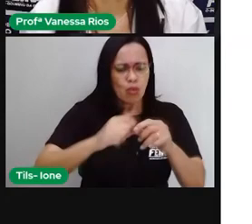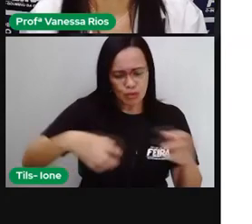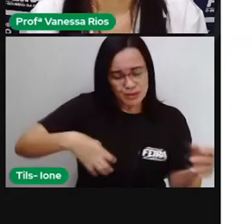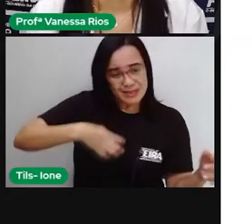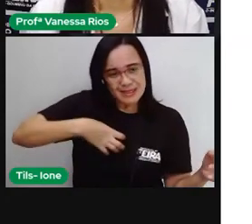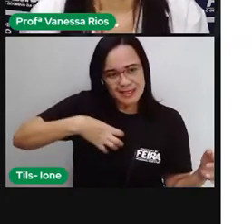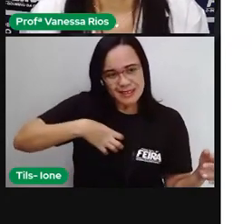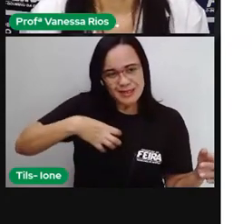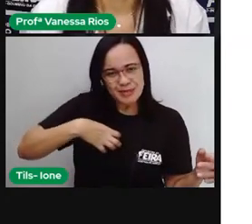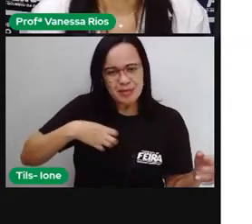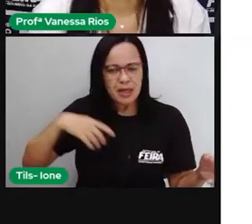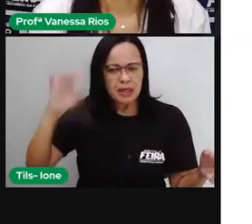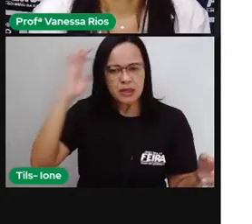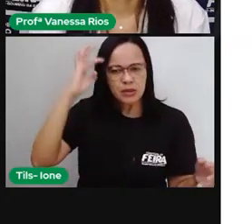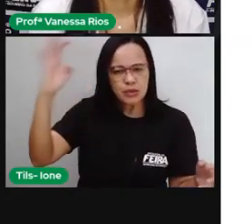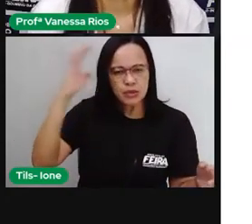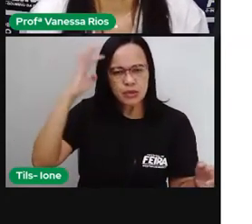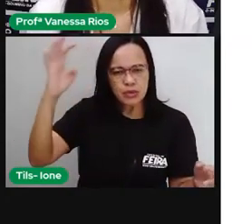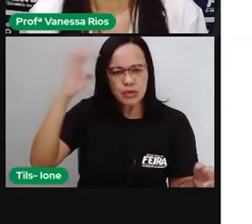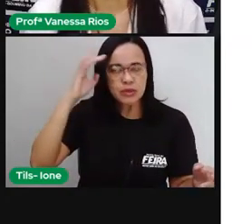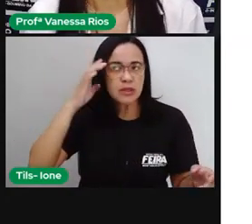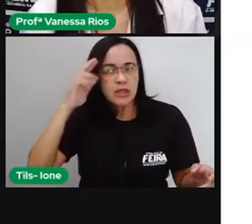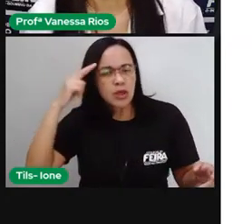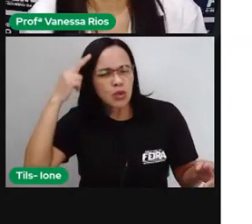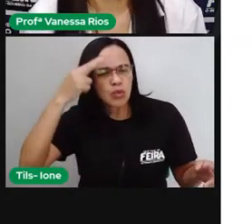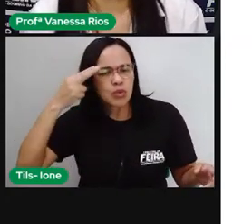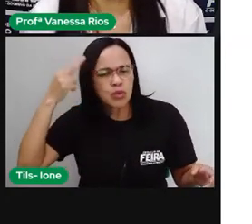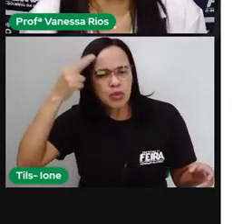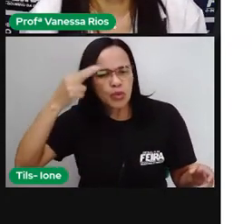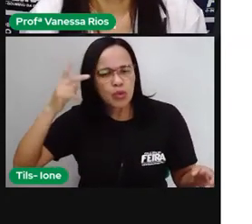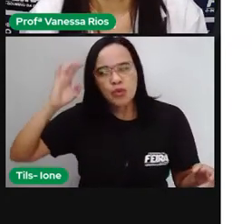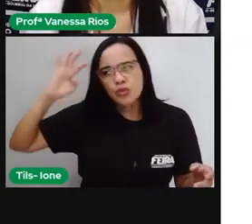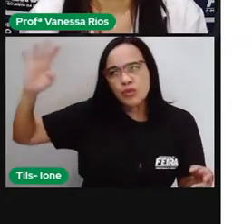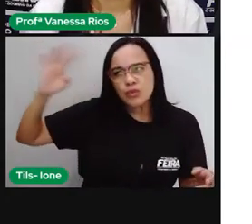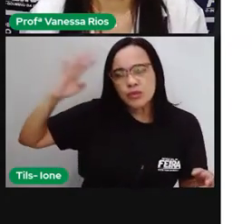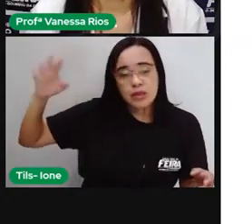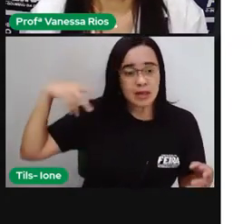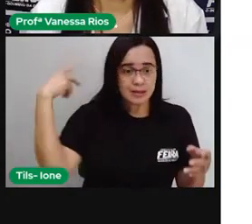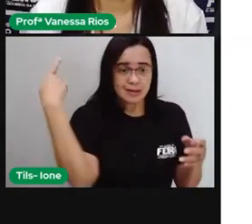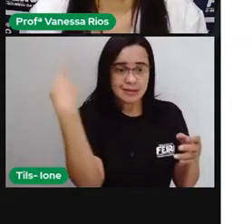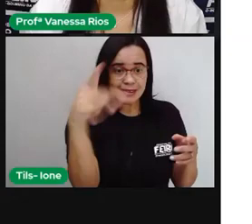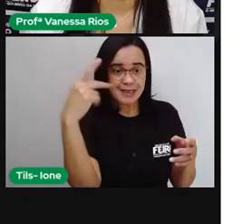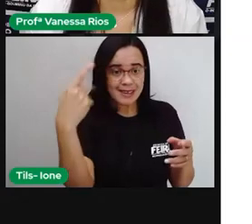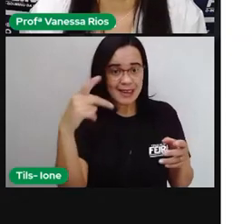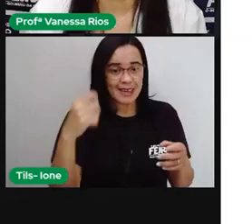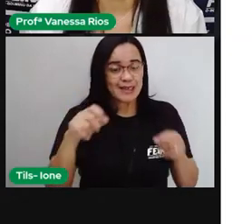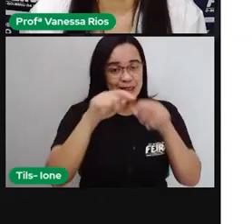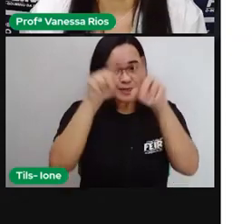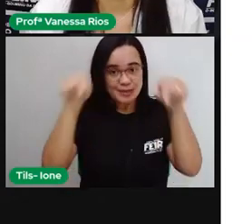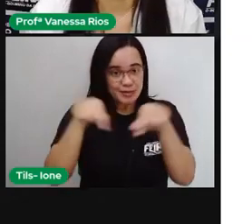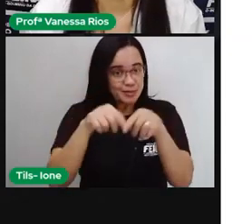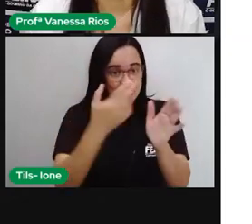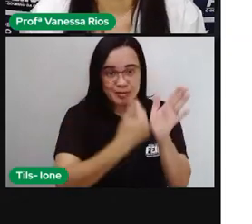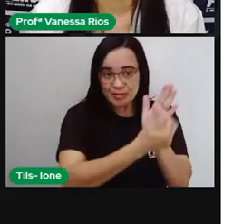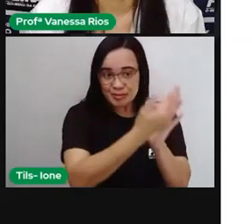simples, do mundo dos sonhos, do mundo da imaginação, para todas as suas obras.